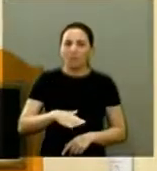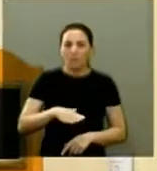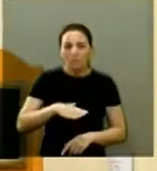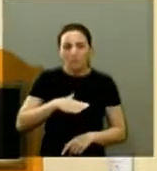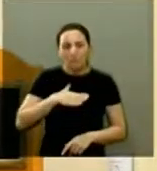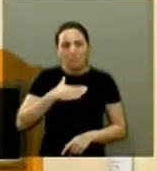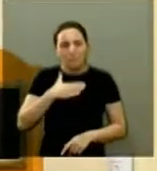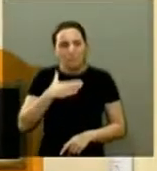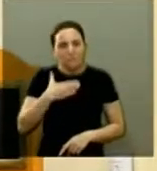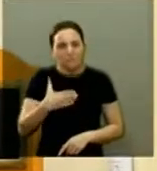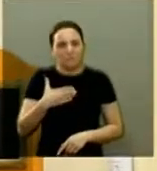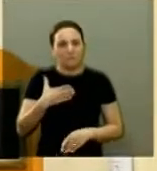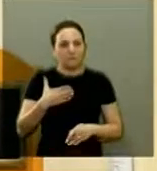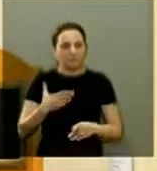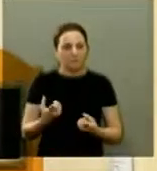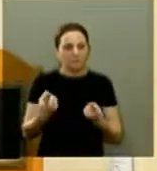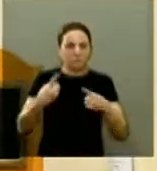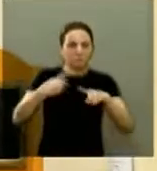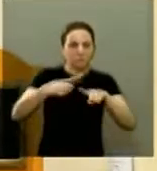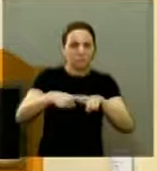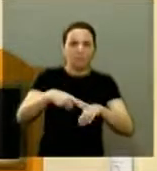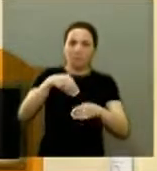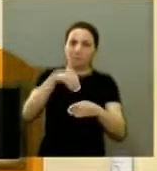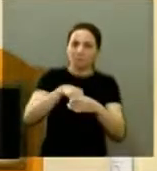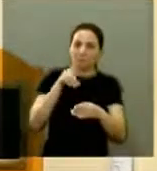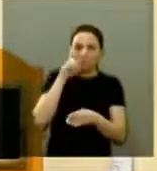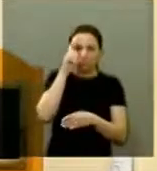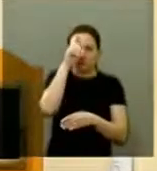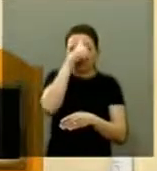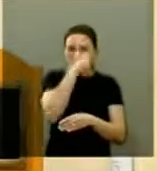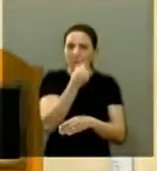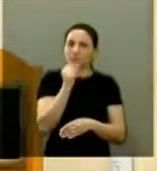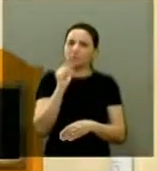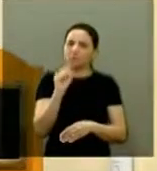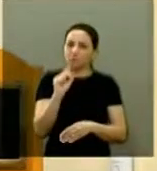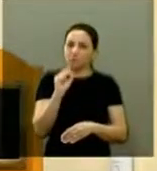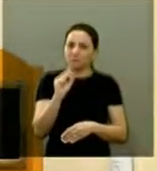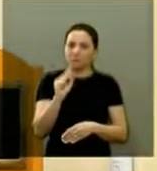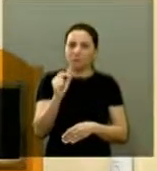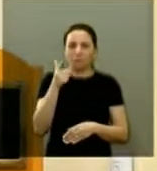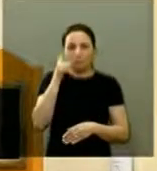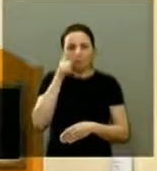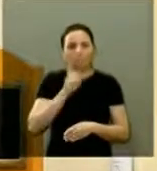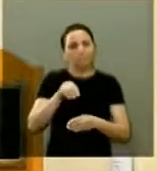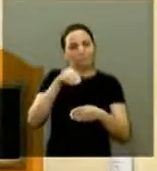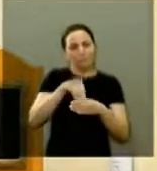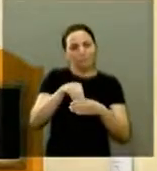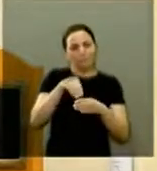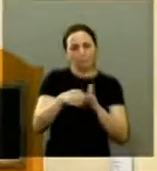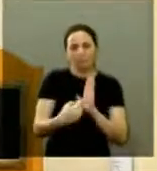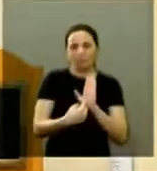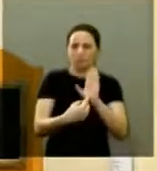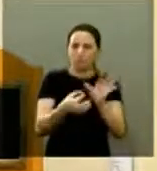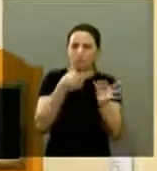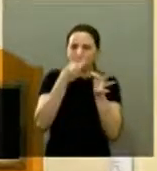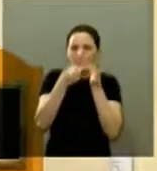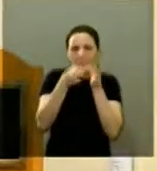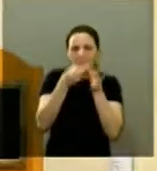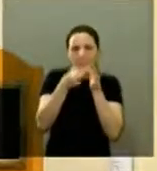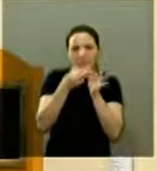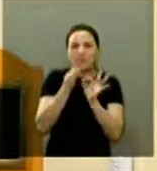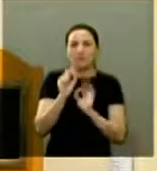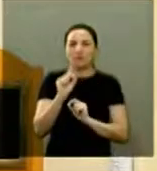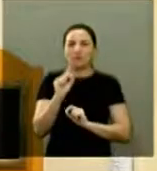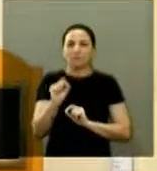disposição de ter enfrentado uma eleição difícil e que saiu com certeza vitorioso também apresentando suas propostas,